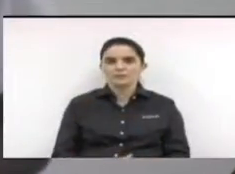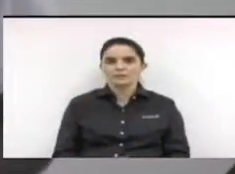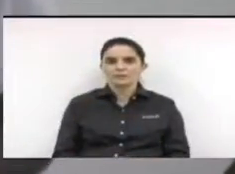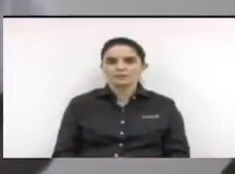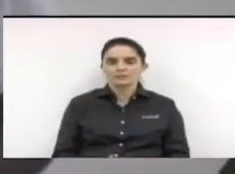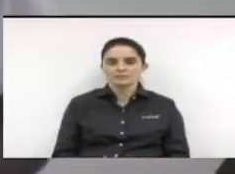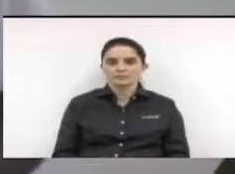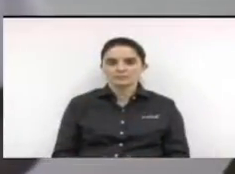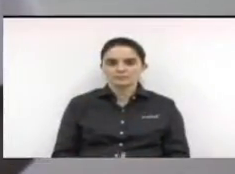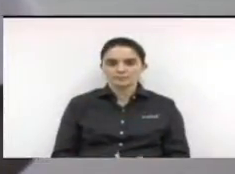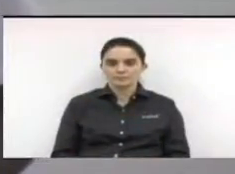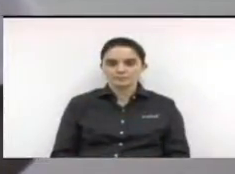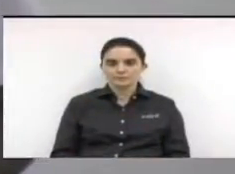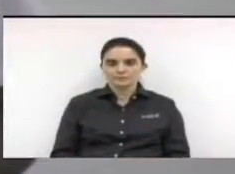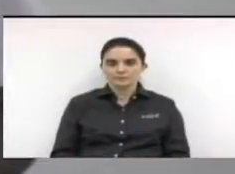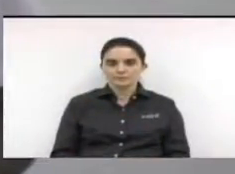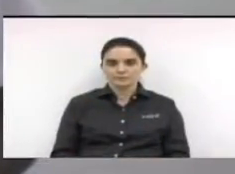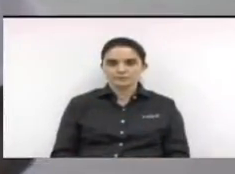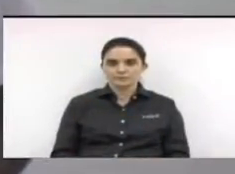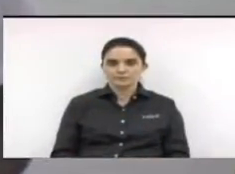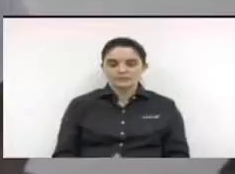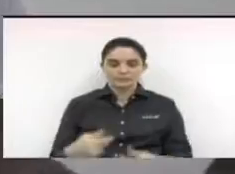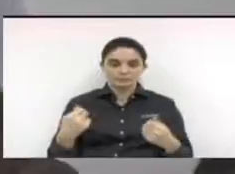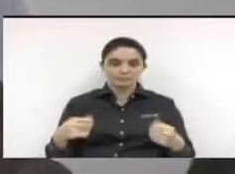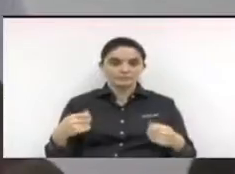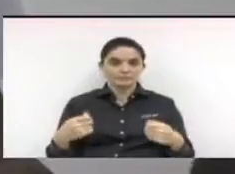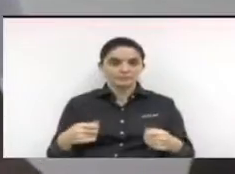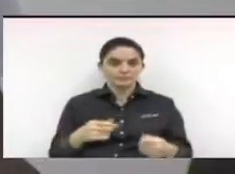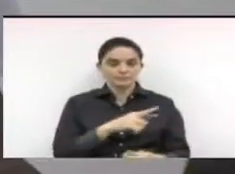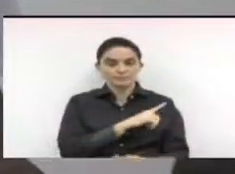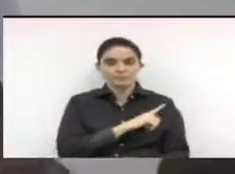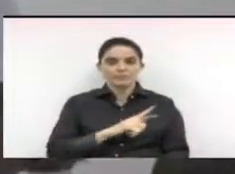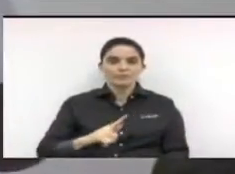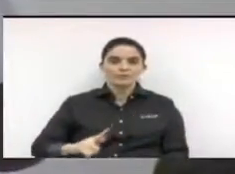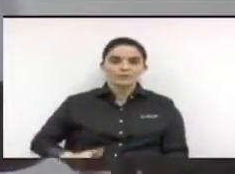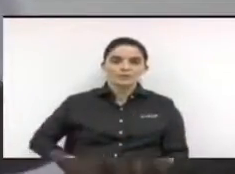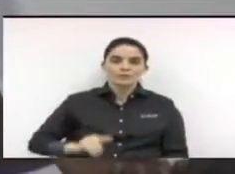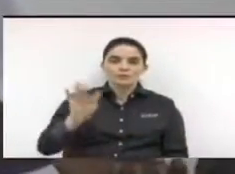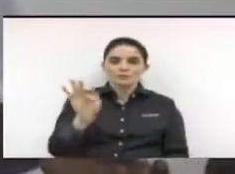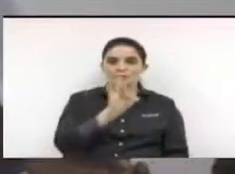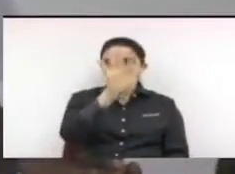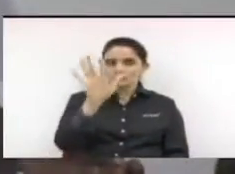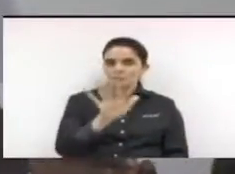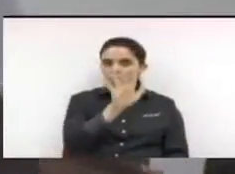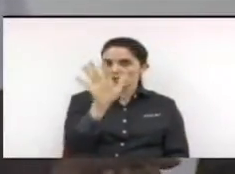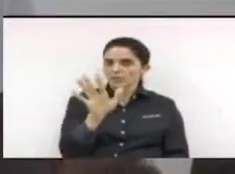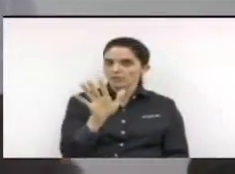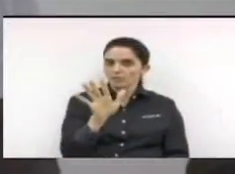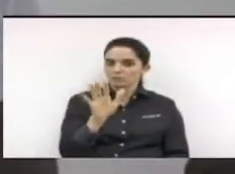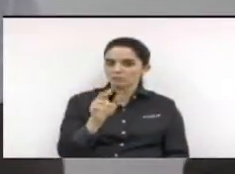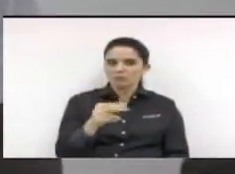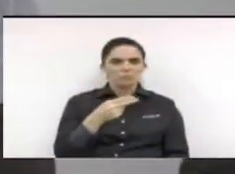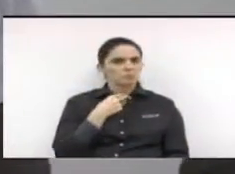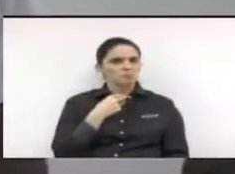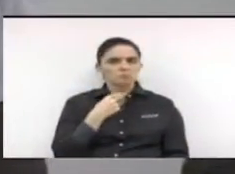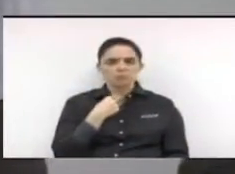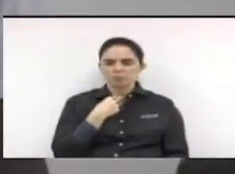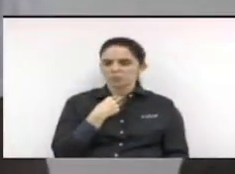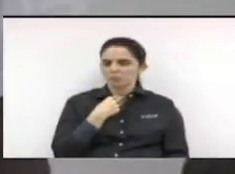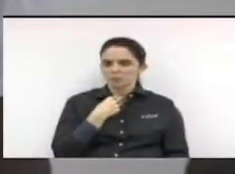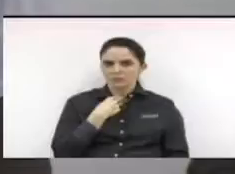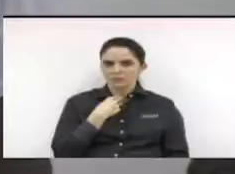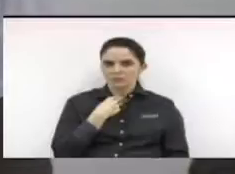que realmente o governo federal não corte esses 30% do sistema SESI.